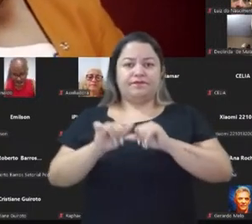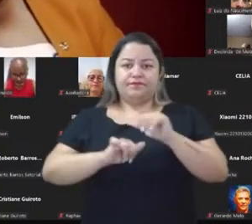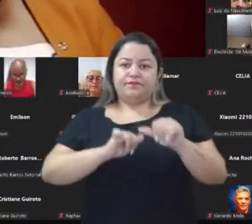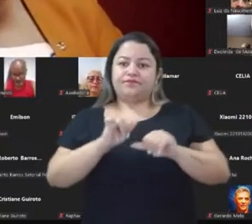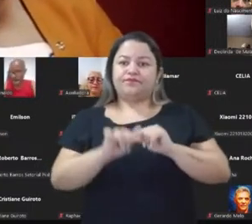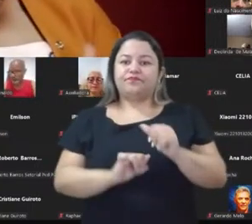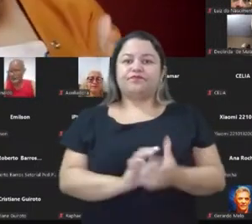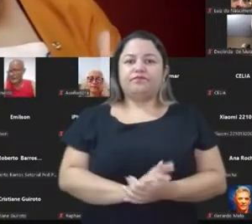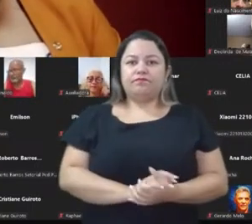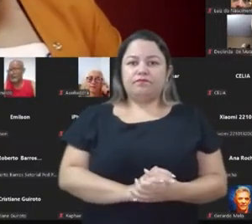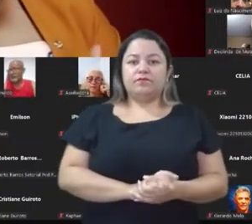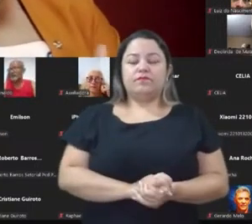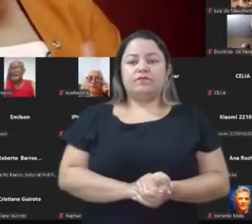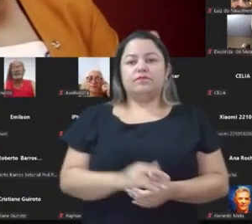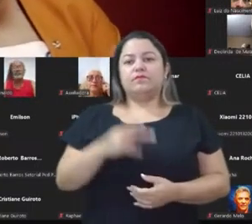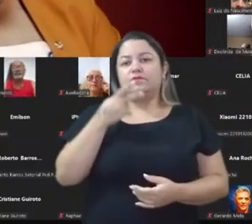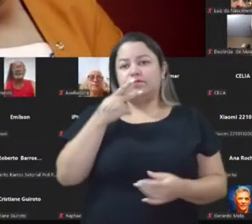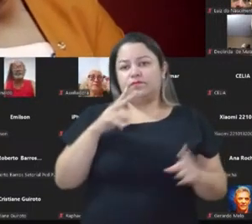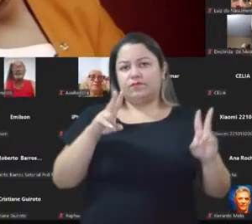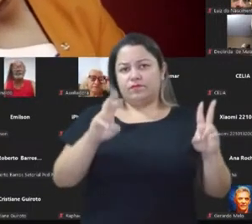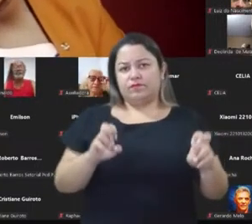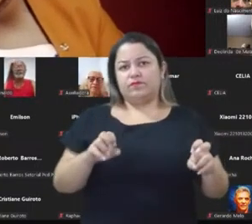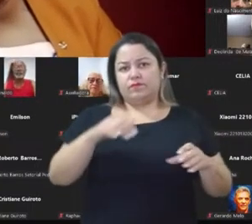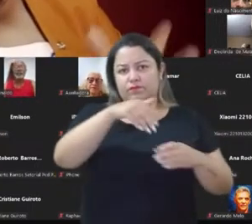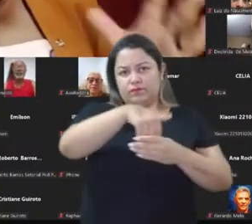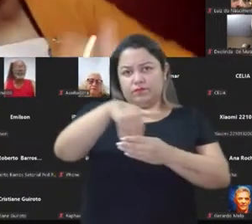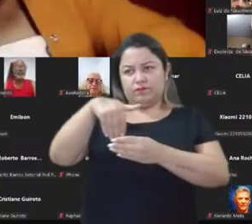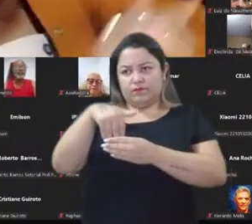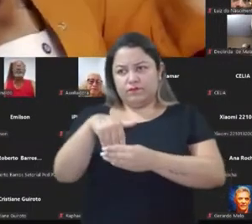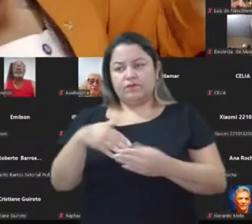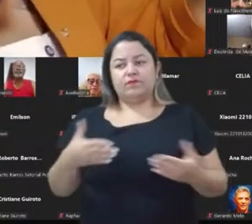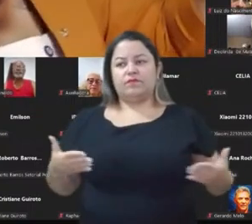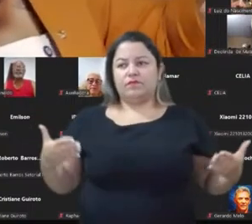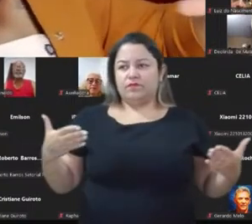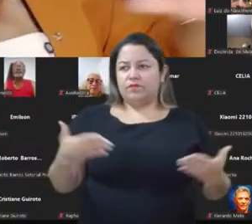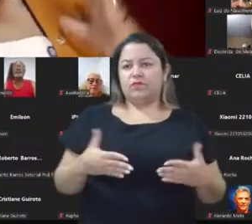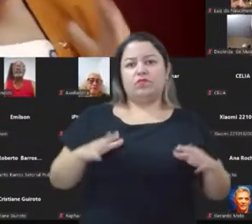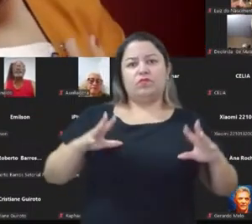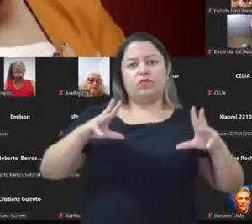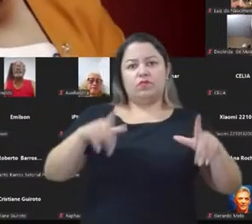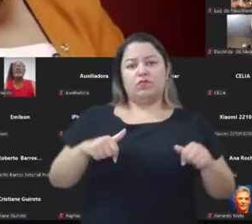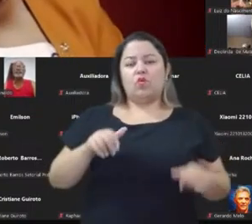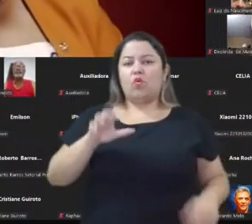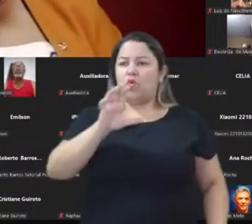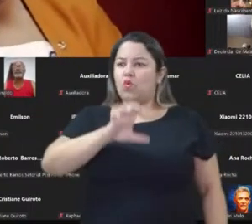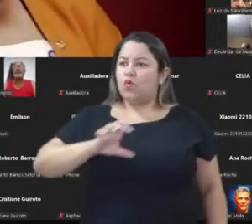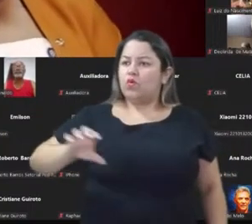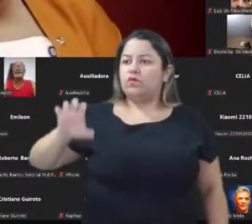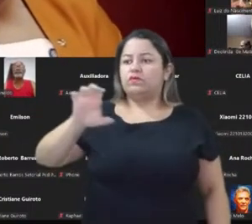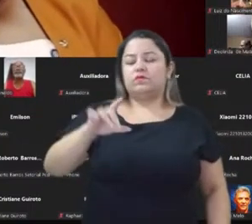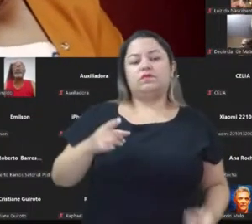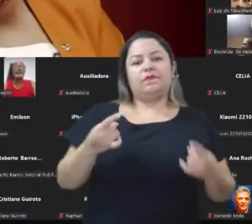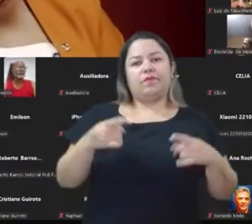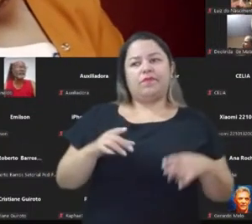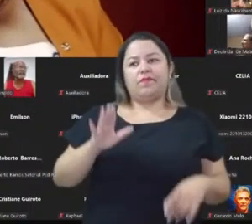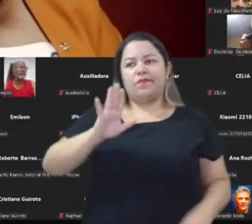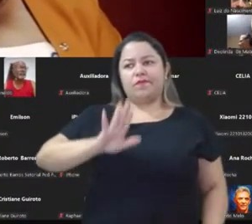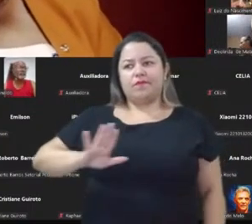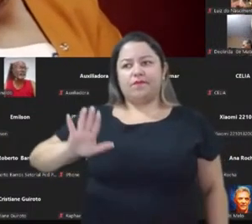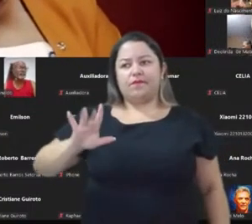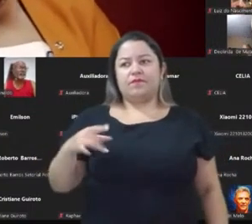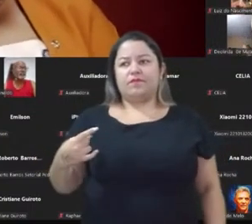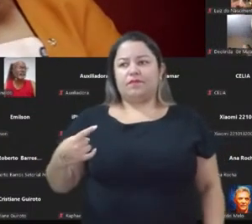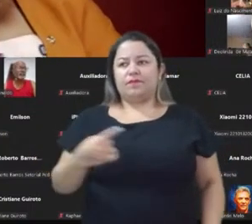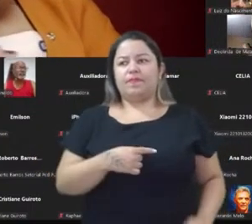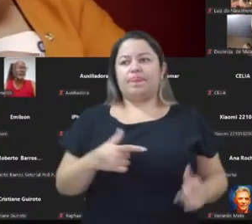Quando a gente fala de eleições polarizadas, como essa que eu enfrentei agora, que era todo um campo contra a nossa candidatura, o nosso desafio é